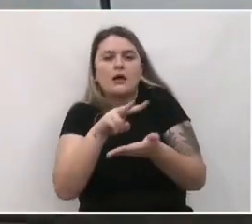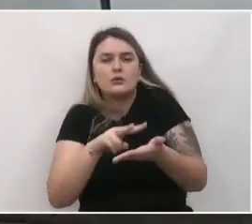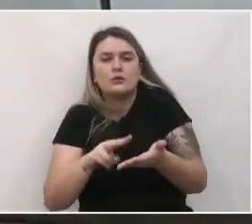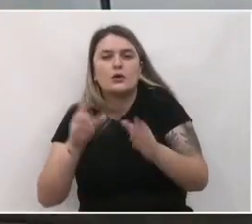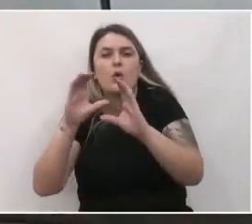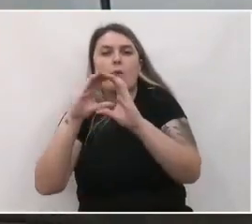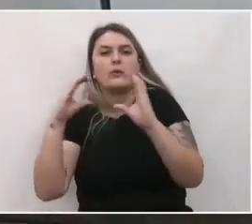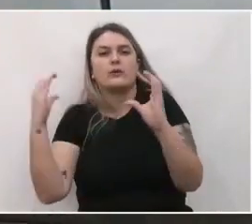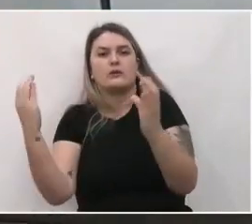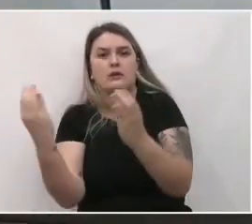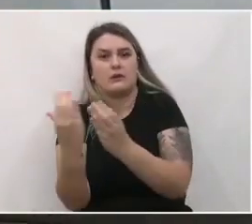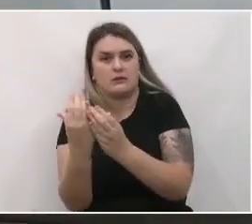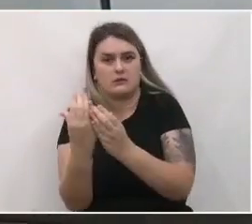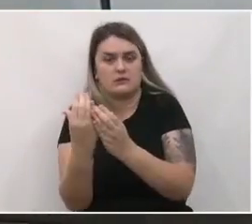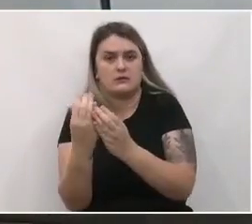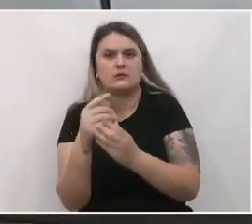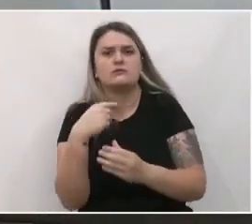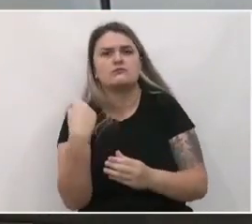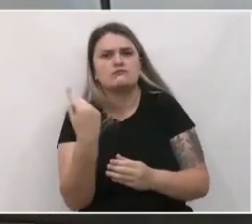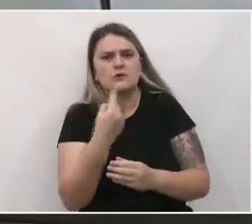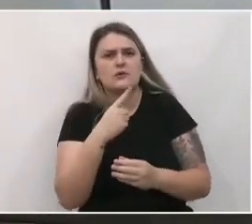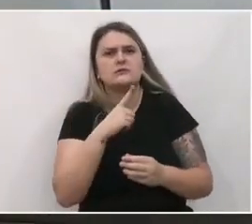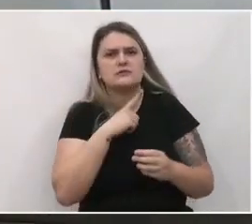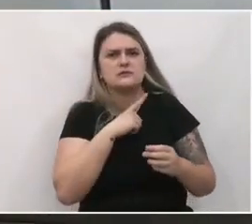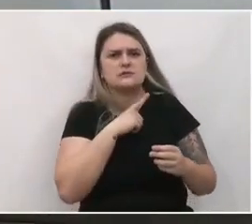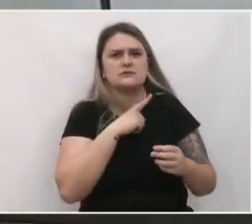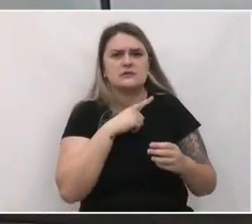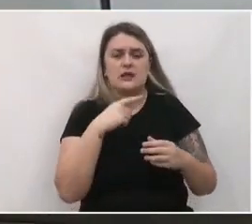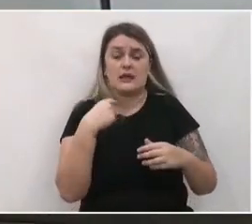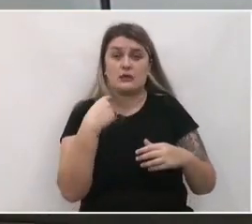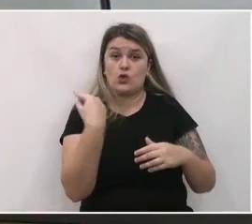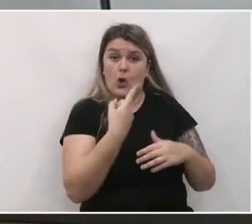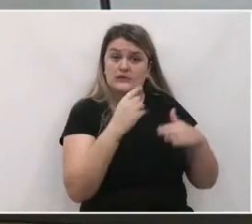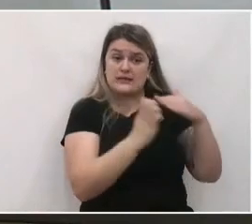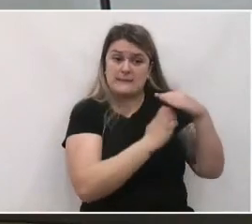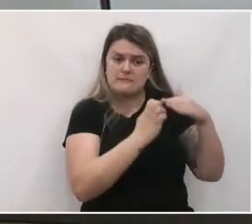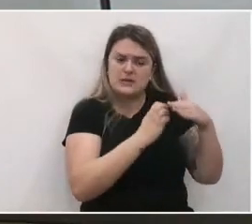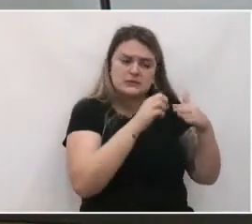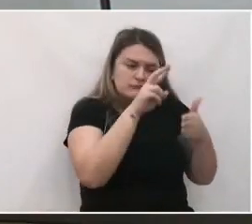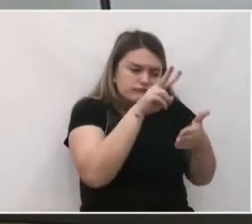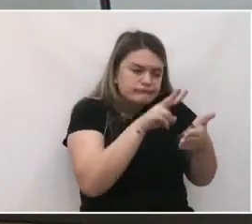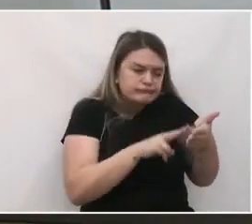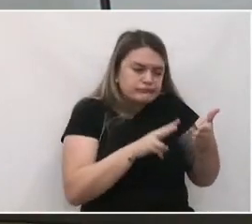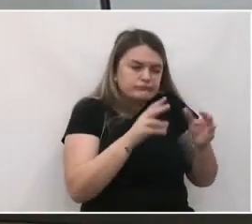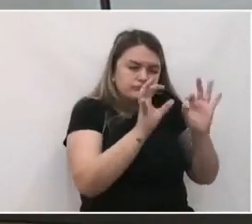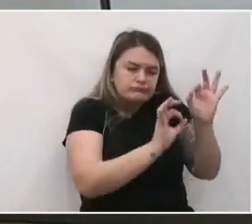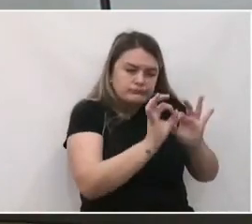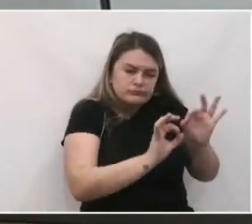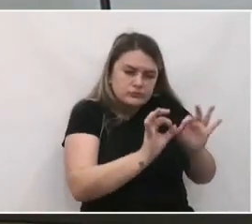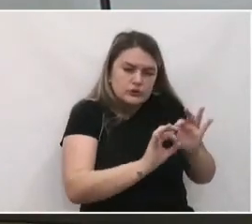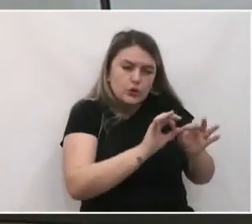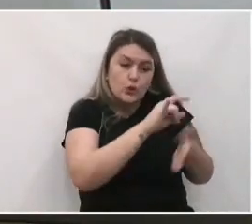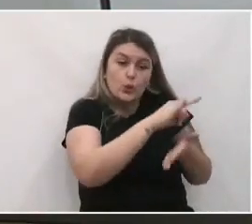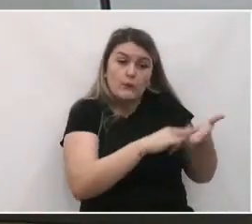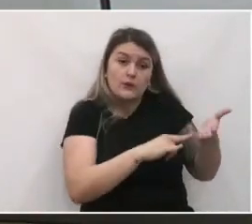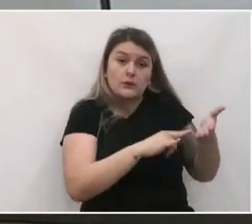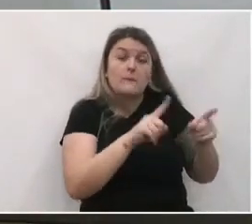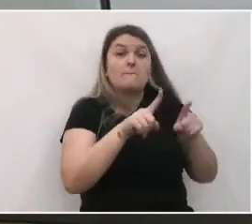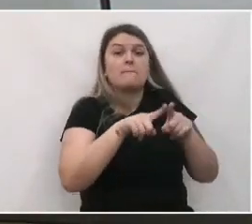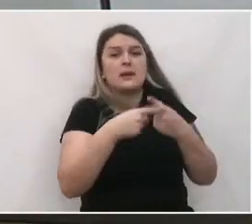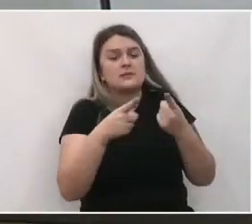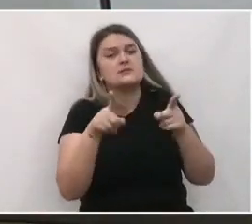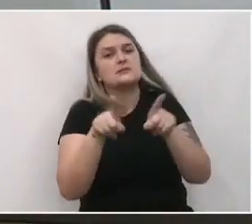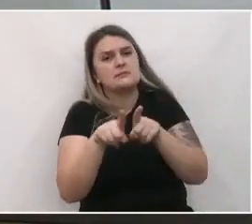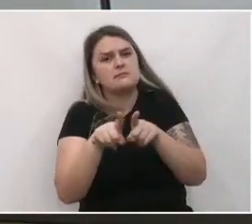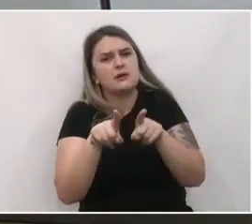reúne o que o Bruno apresentou, que a gente tem uma visão técnica como empresa, elaboração de documentos técnicos, mas a gente também realiza uma